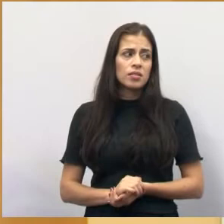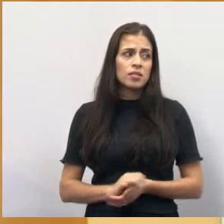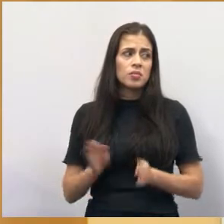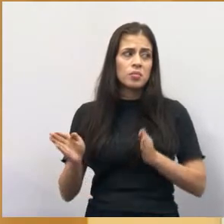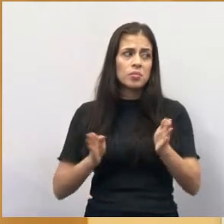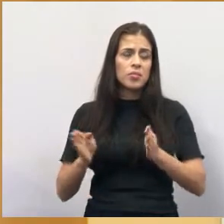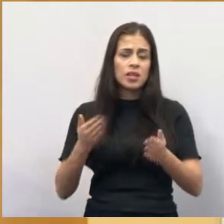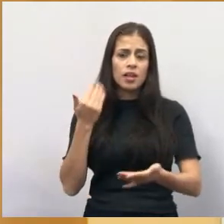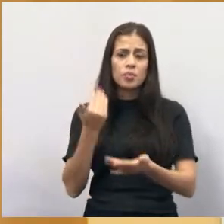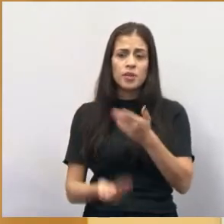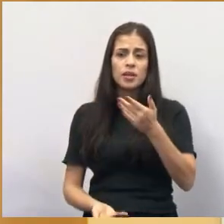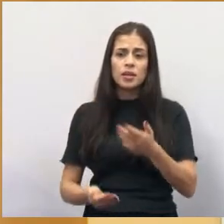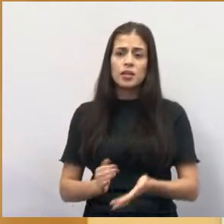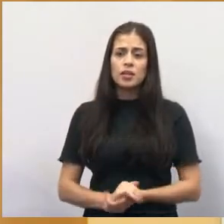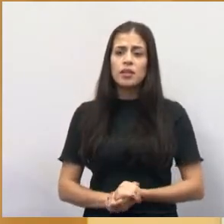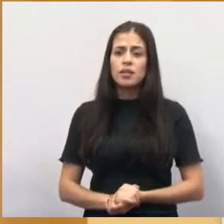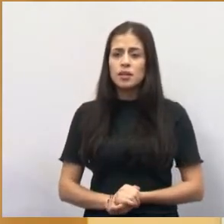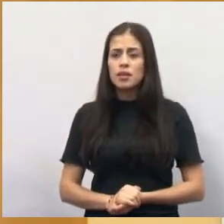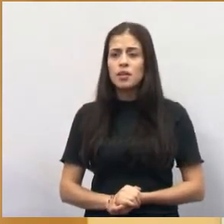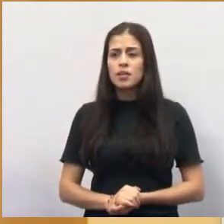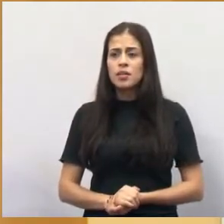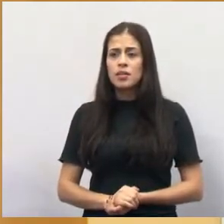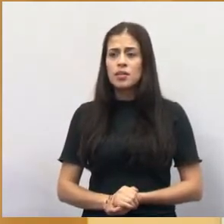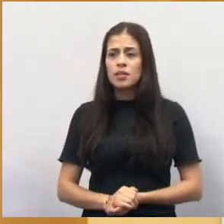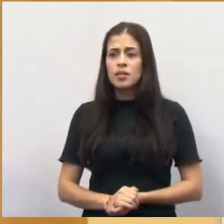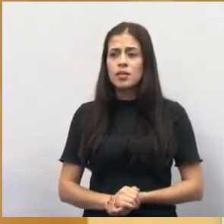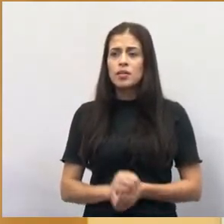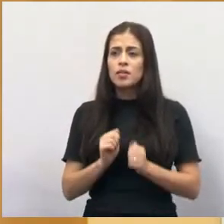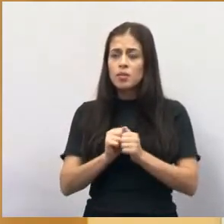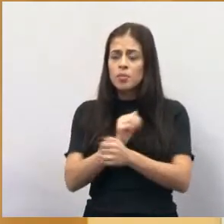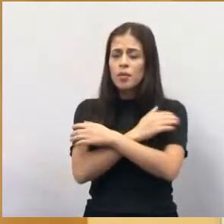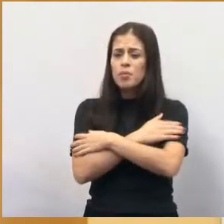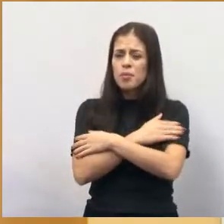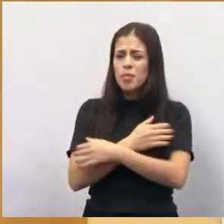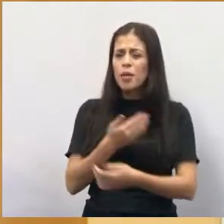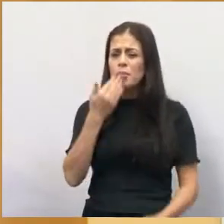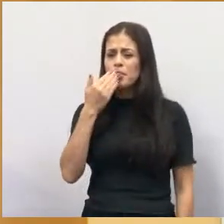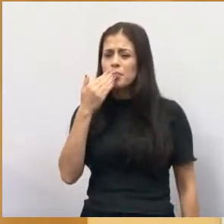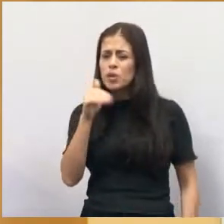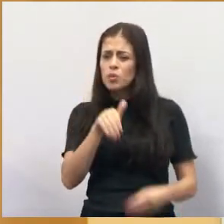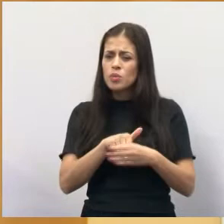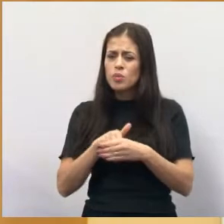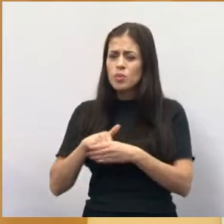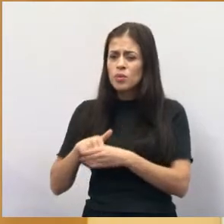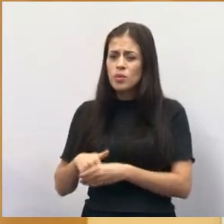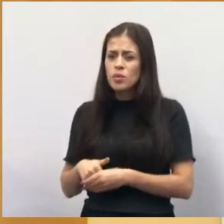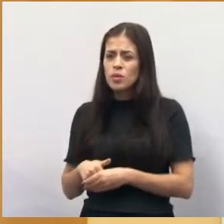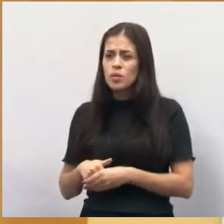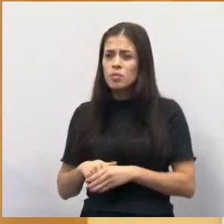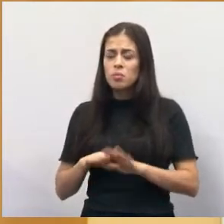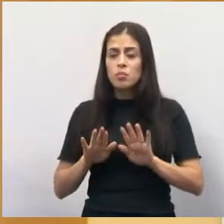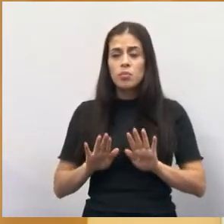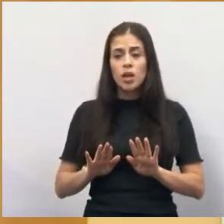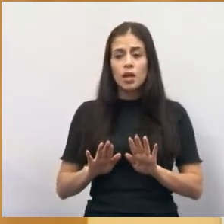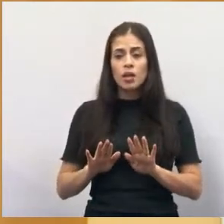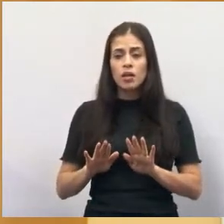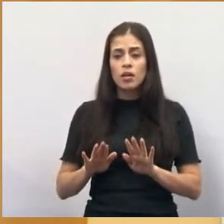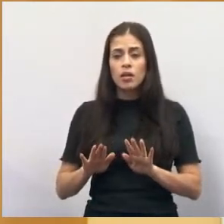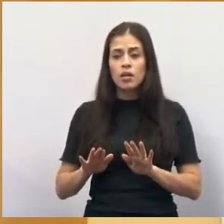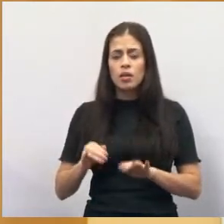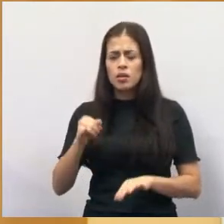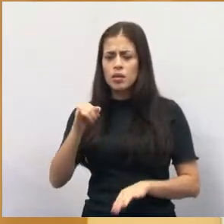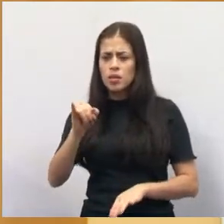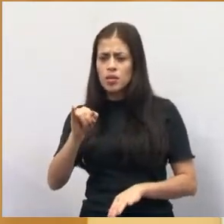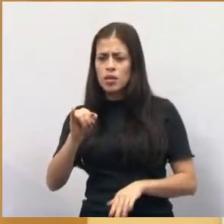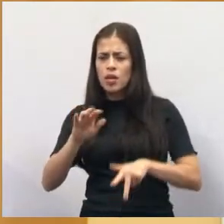Júnior, em cima do caminhão, abraçado, pedindo voto. Então, espera aí, se é para ser combativo